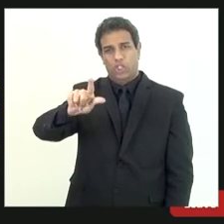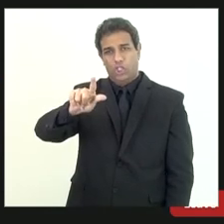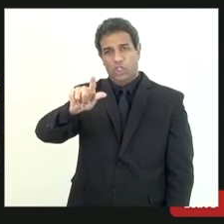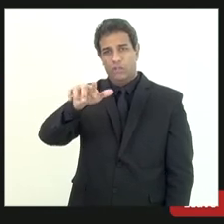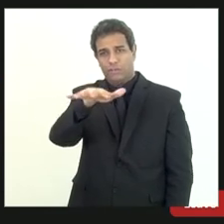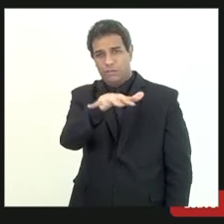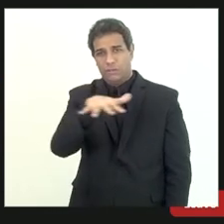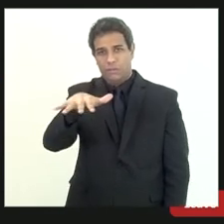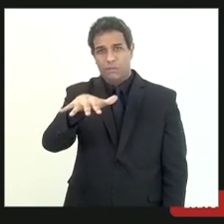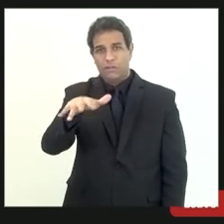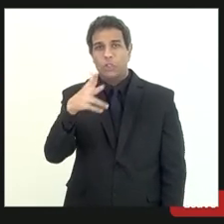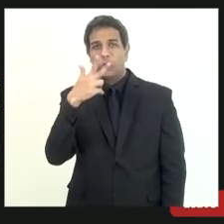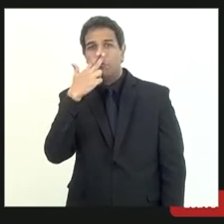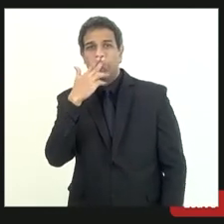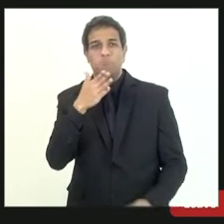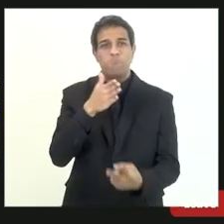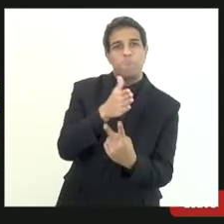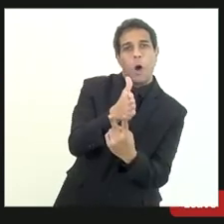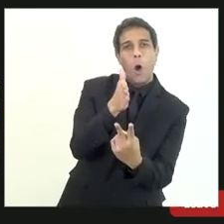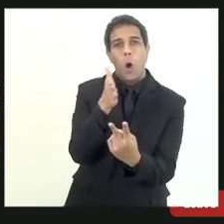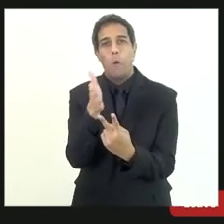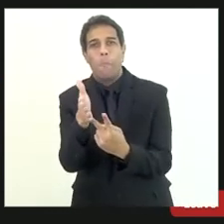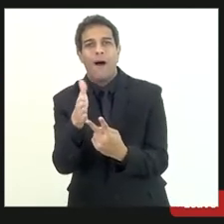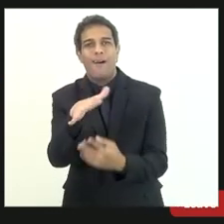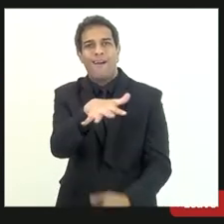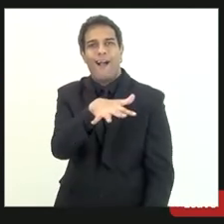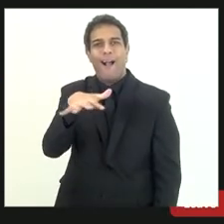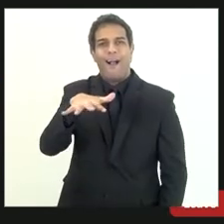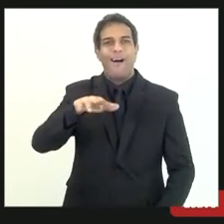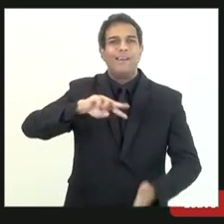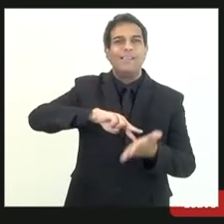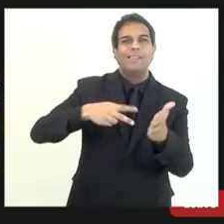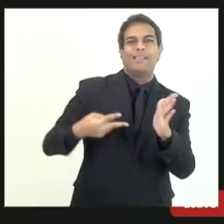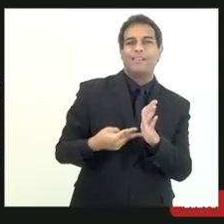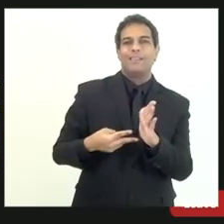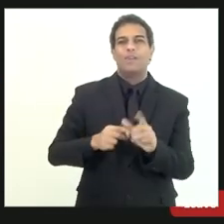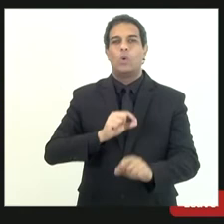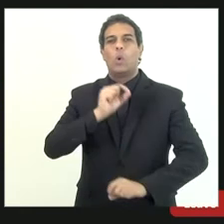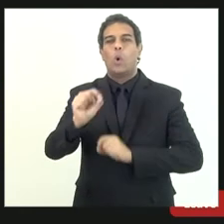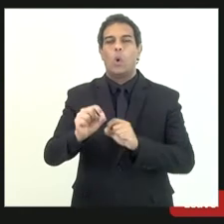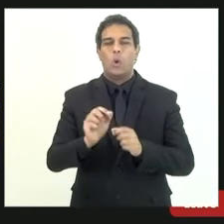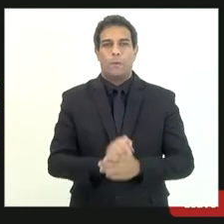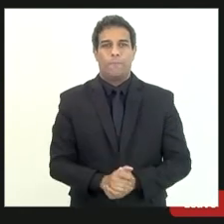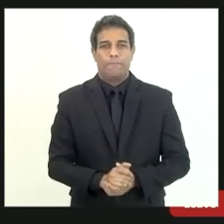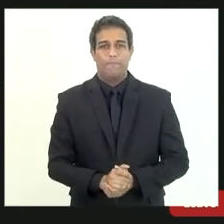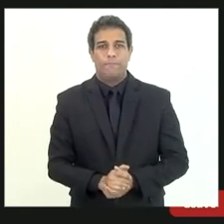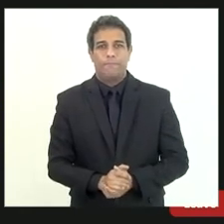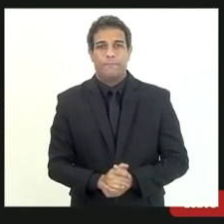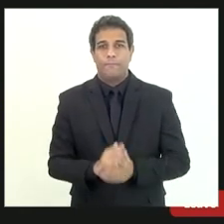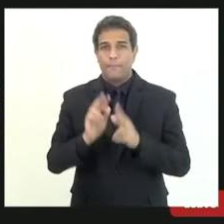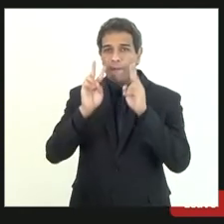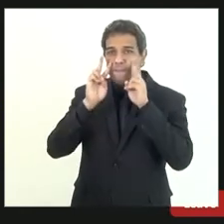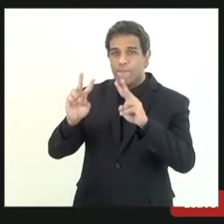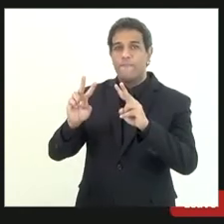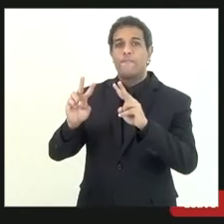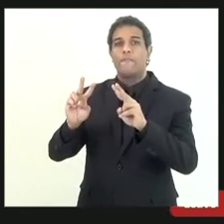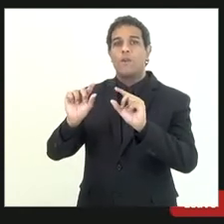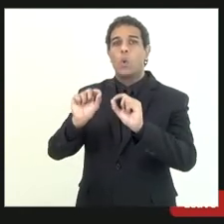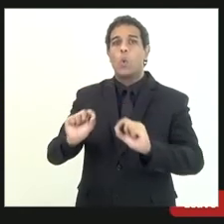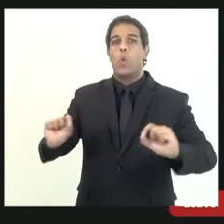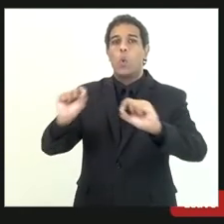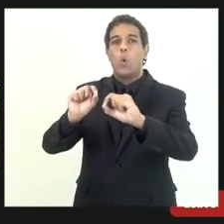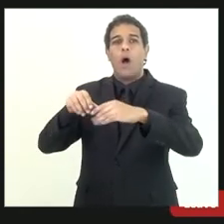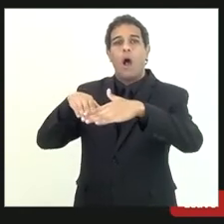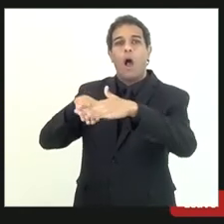rating bidimensional no sentido de olhar o estoque como um todo também